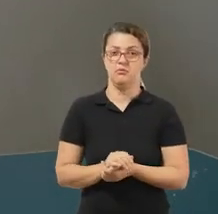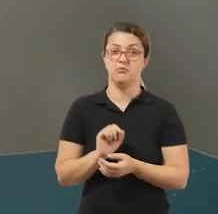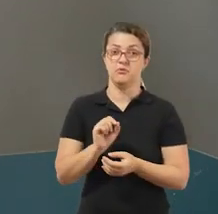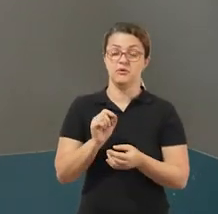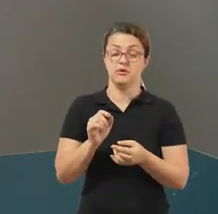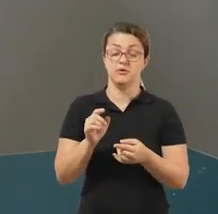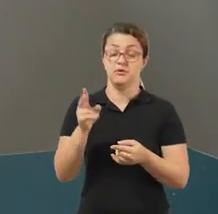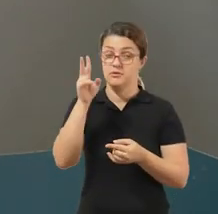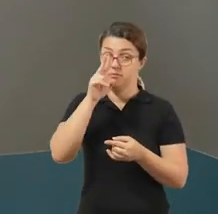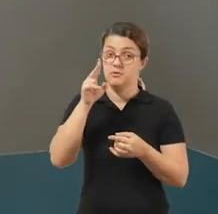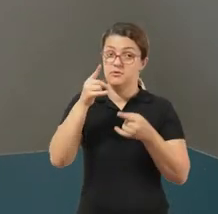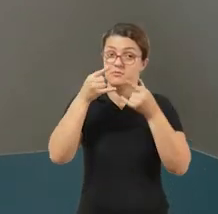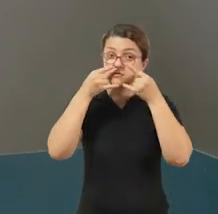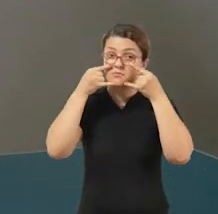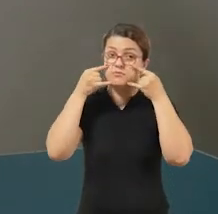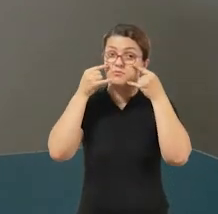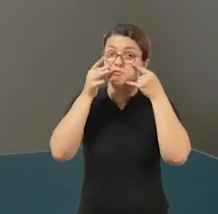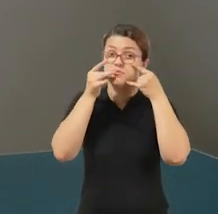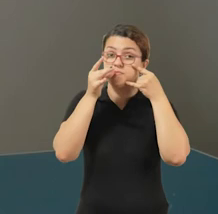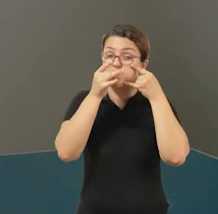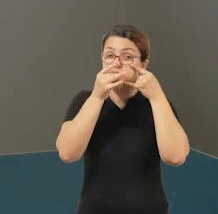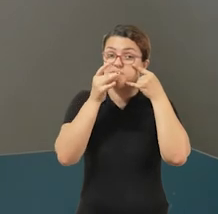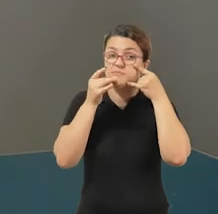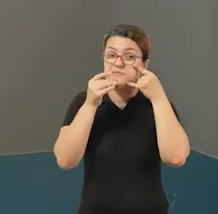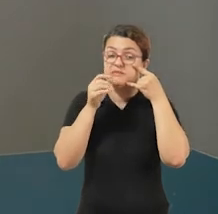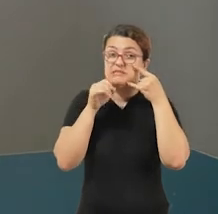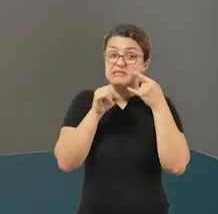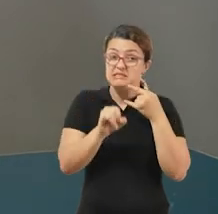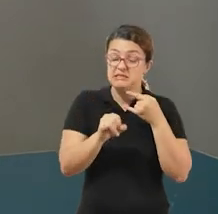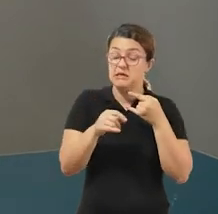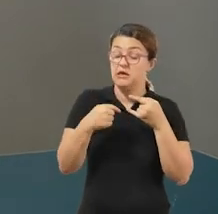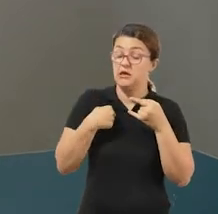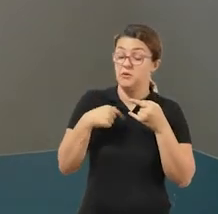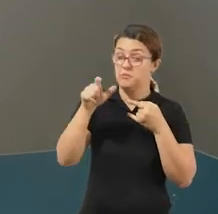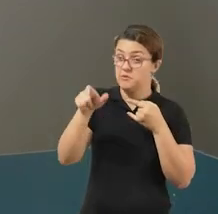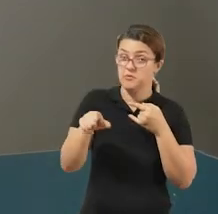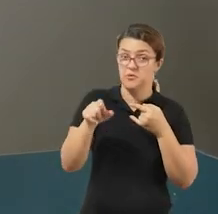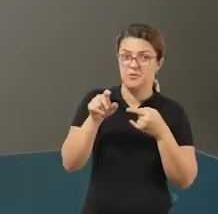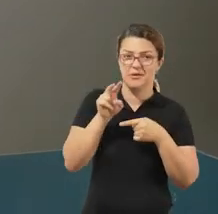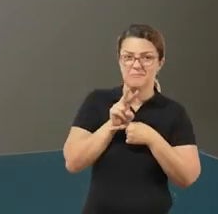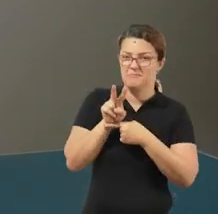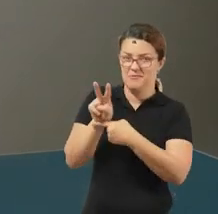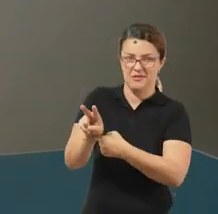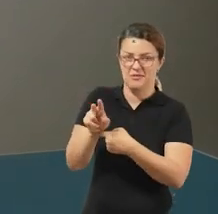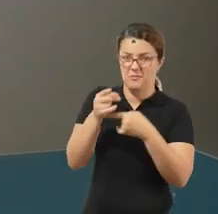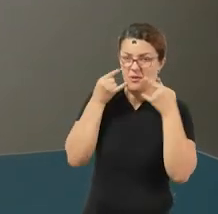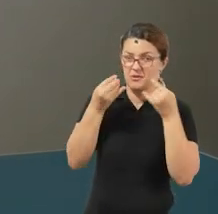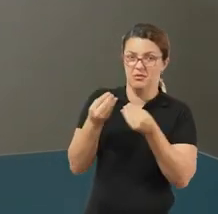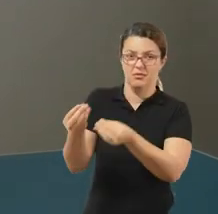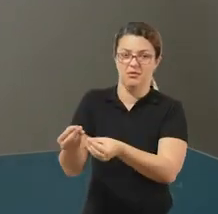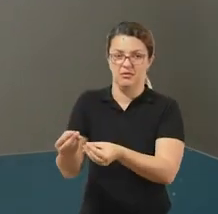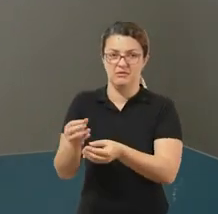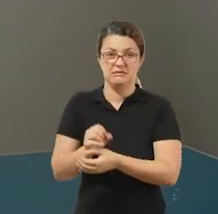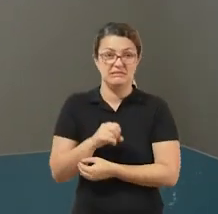mucosa, na nossa boca, na nossa saliva, se eu compartilho, eu passo para o próximo vírus. Jogue fora a máscara se ela tiver